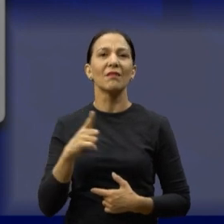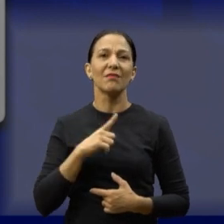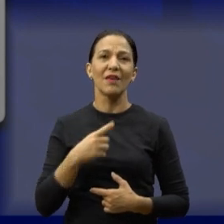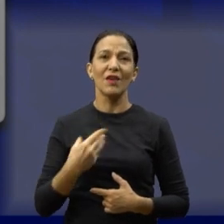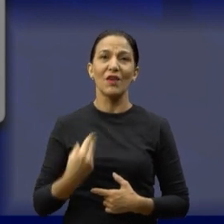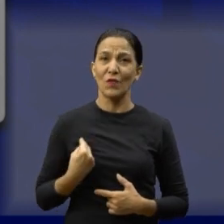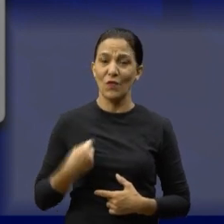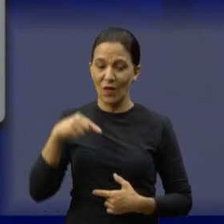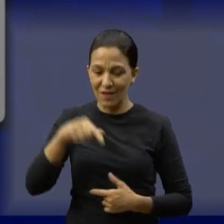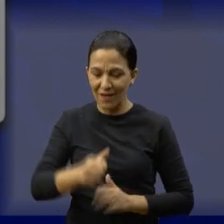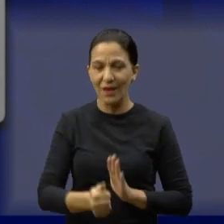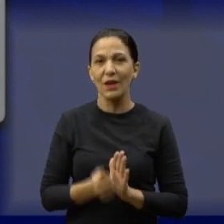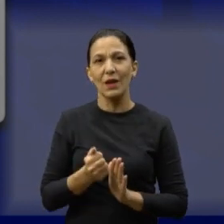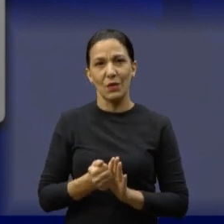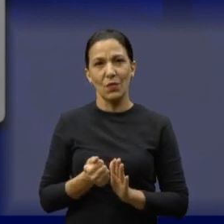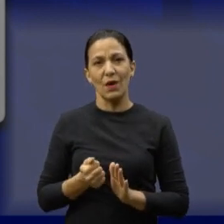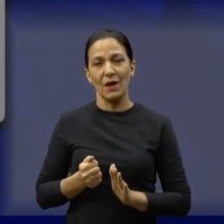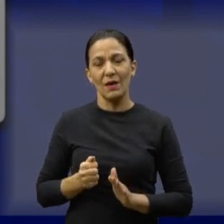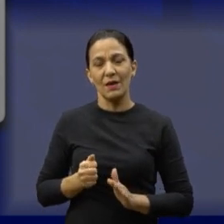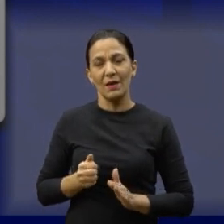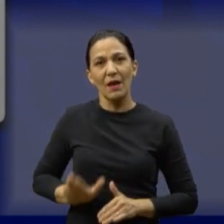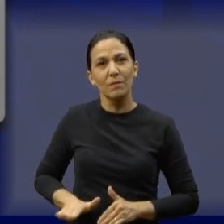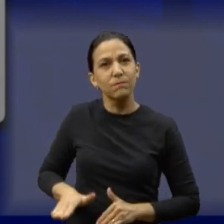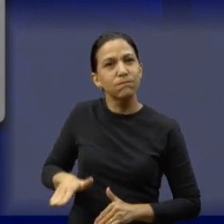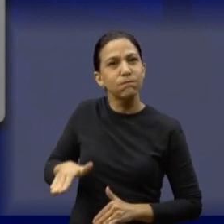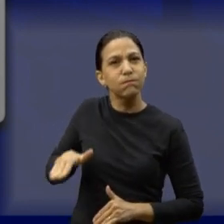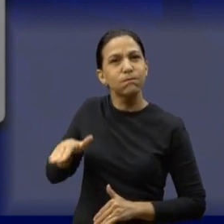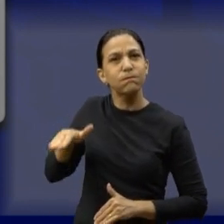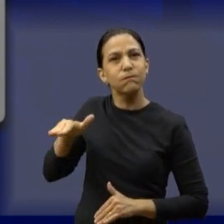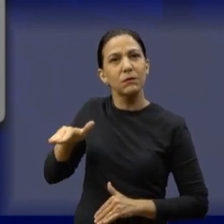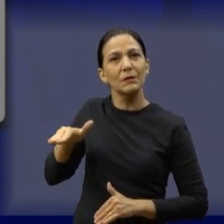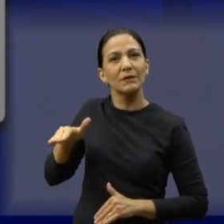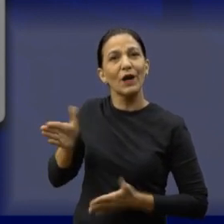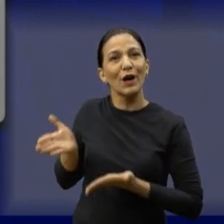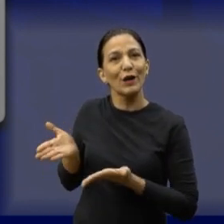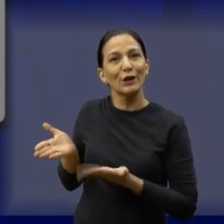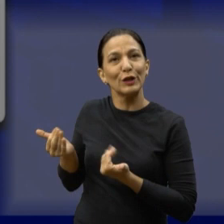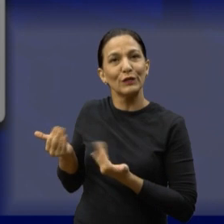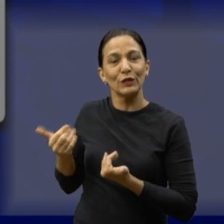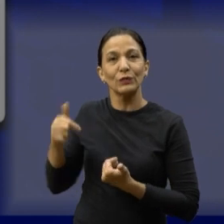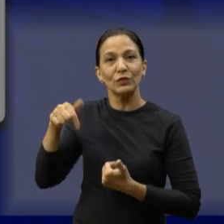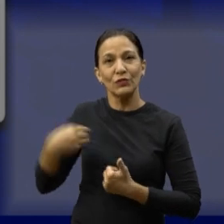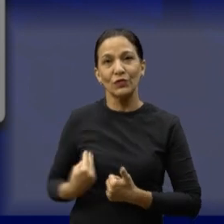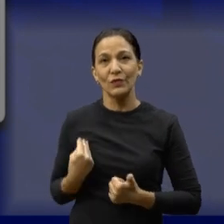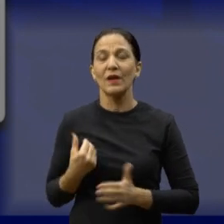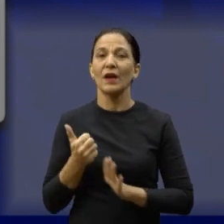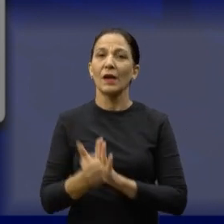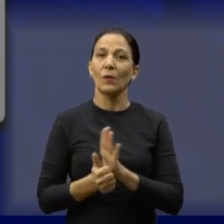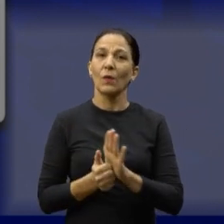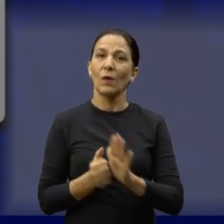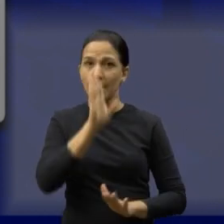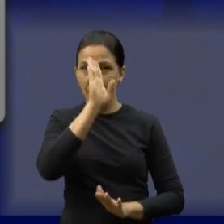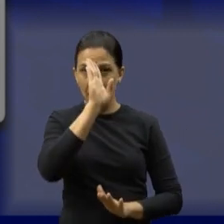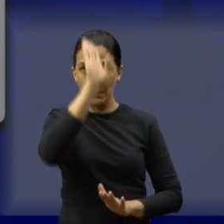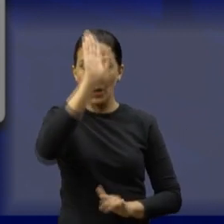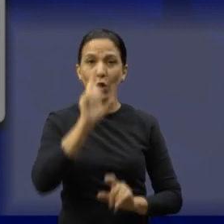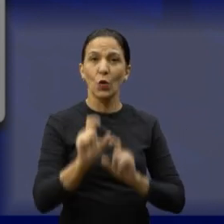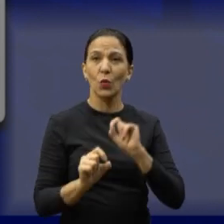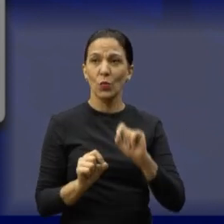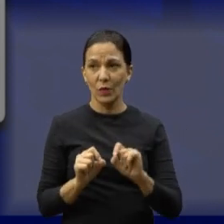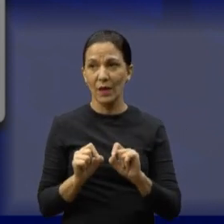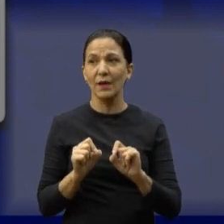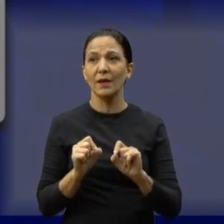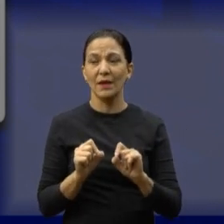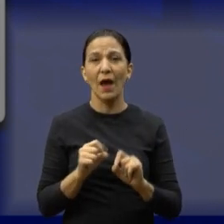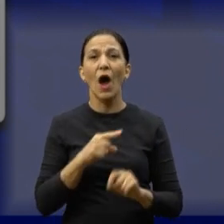aqui em Araraquara, ele passou toda a infância e parte da juventude dele aqui, e principalmente, infelizmente,